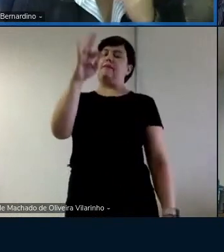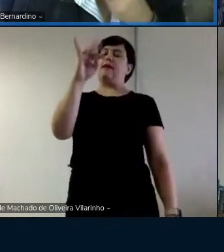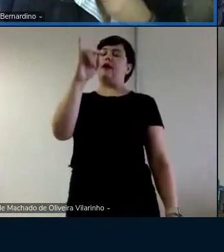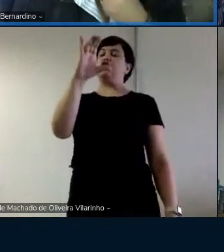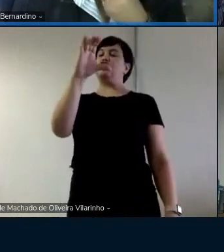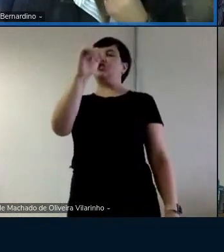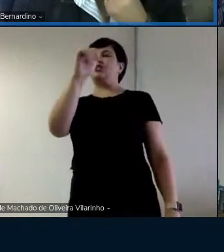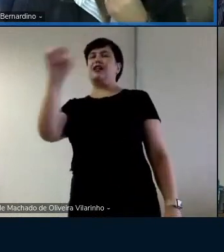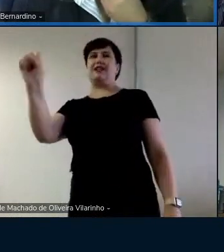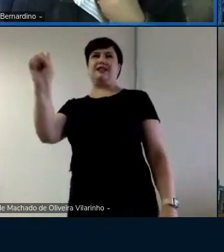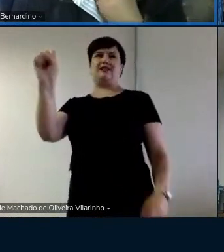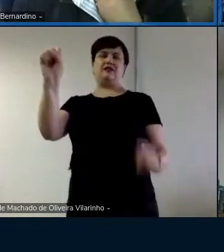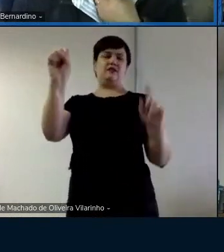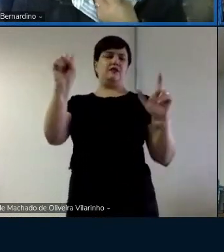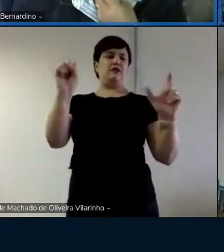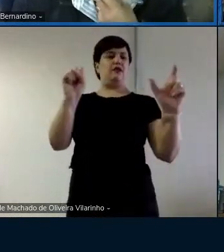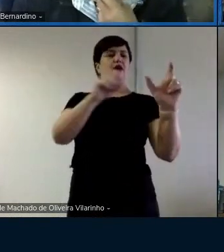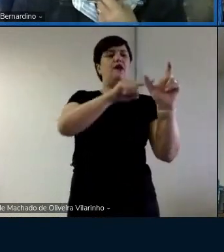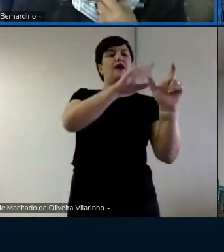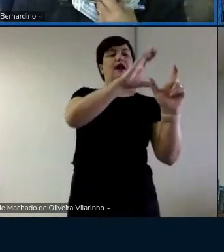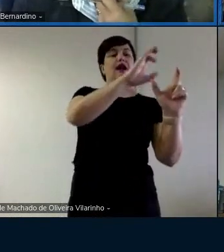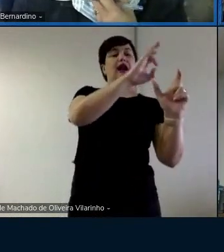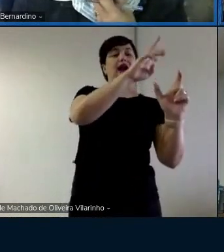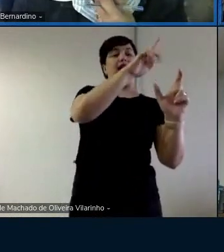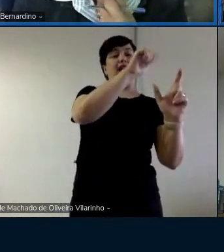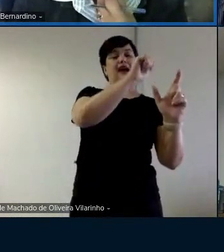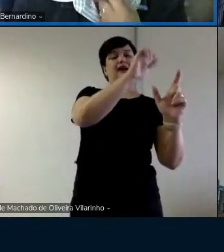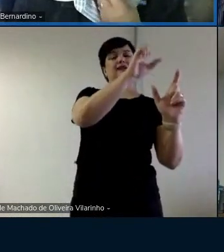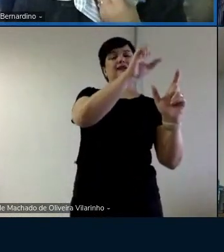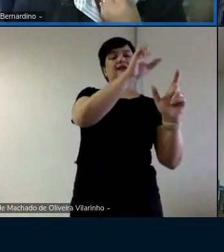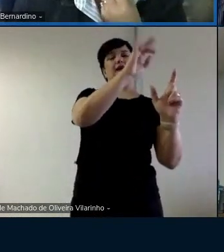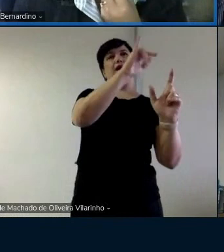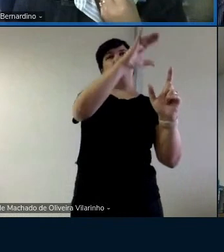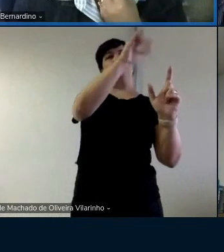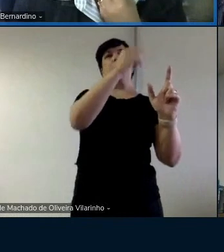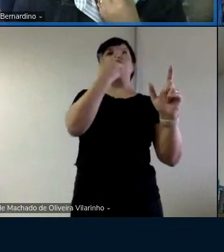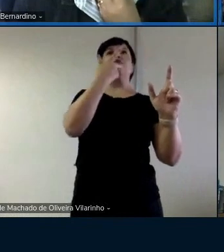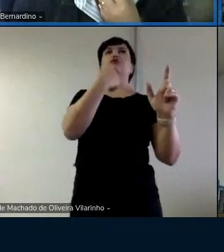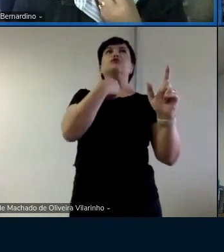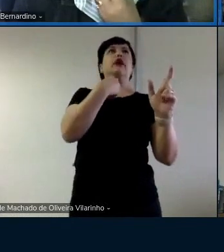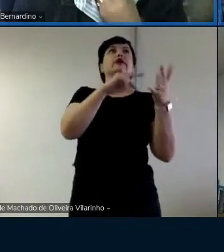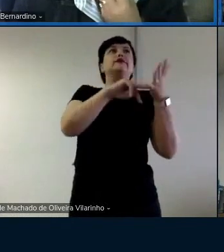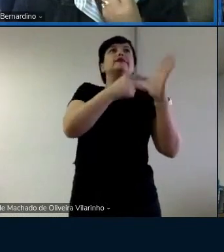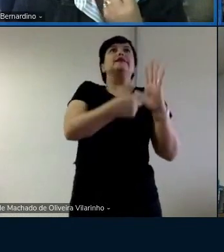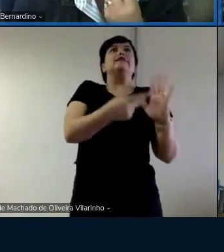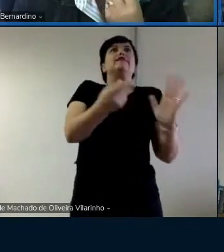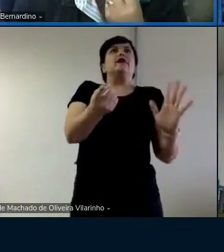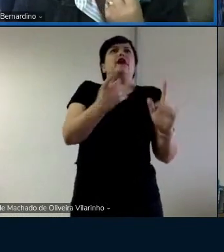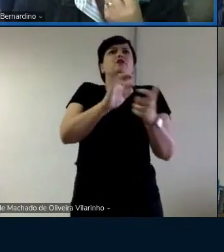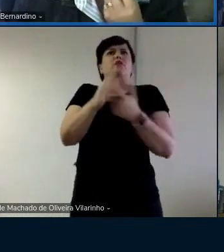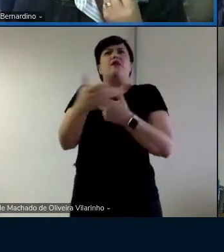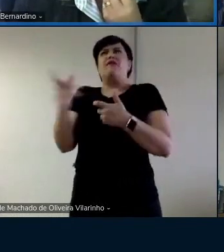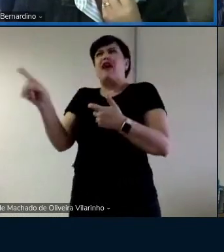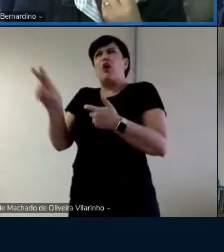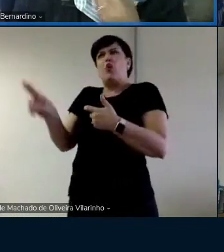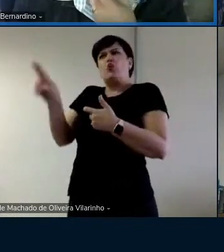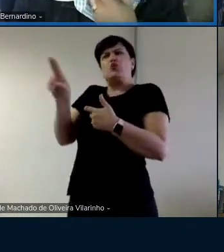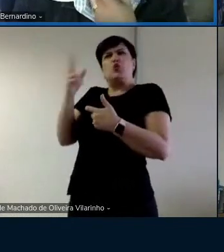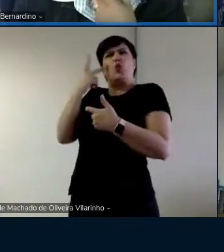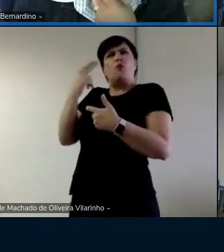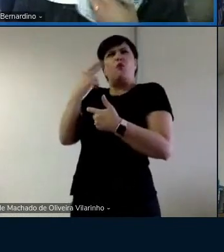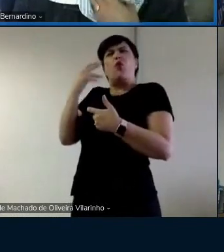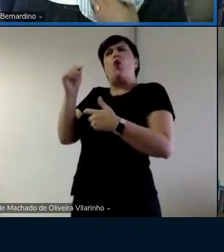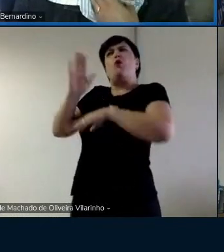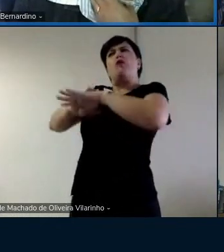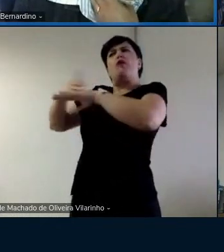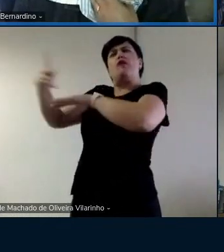carga semântica ou com o sentido de significado de algum termo. Isso é um uso comum ou é um uso